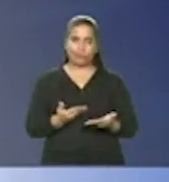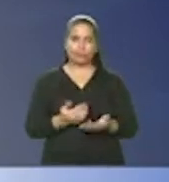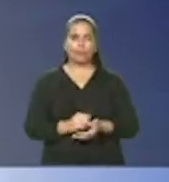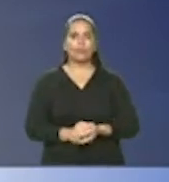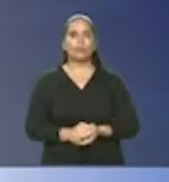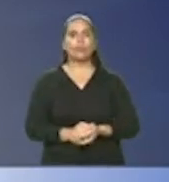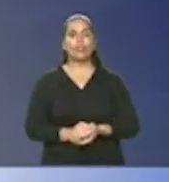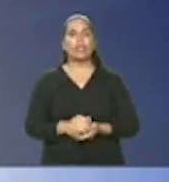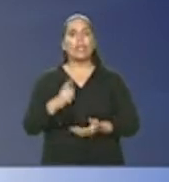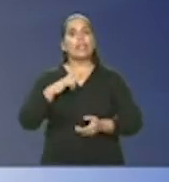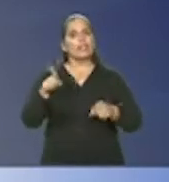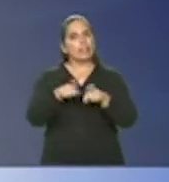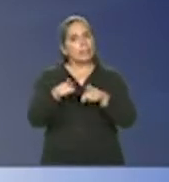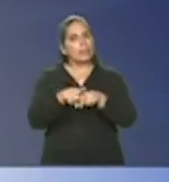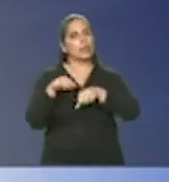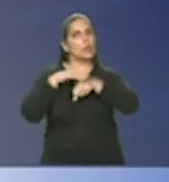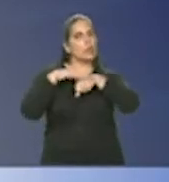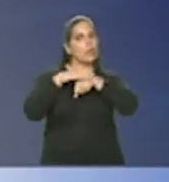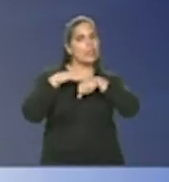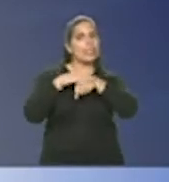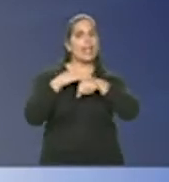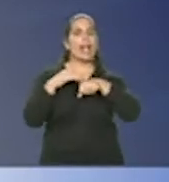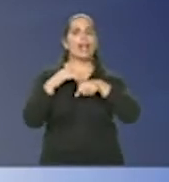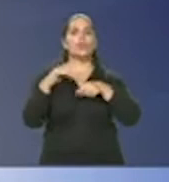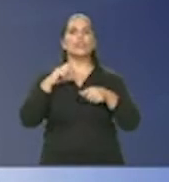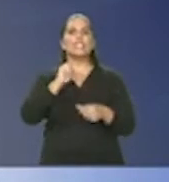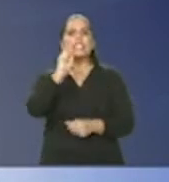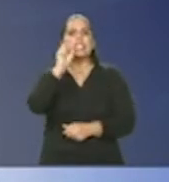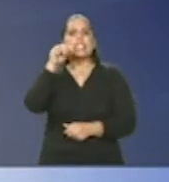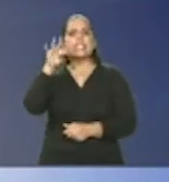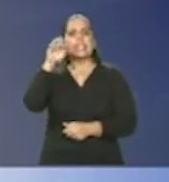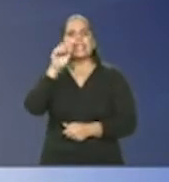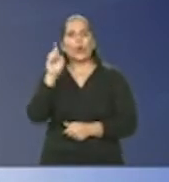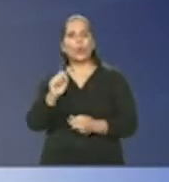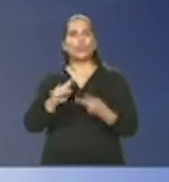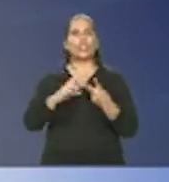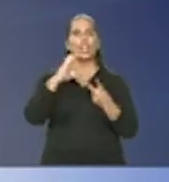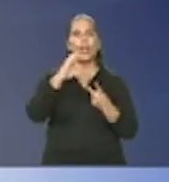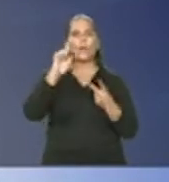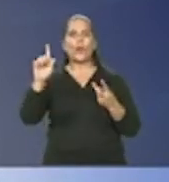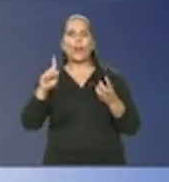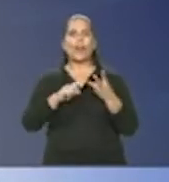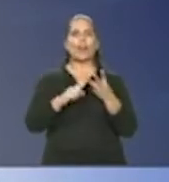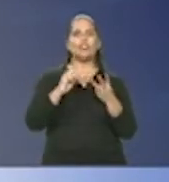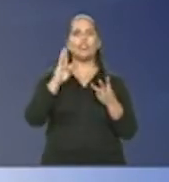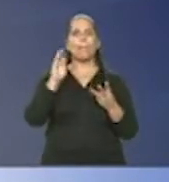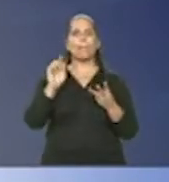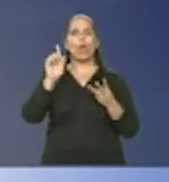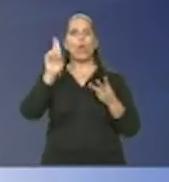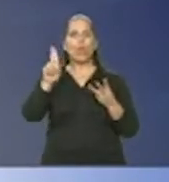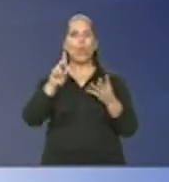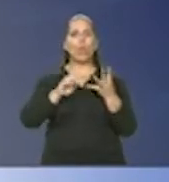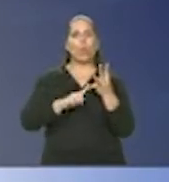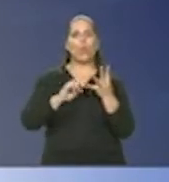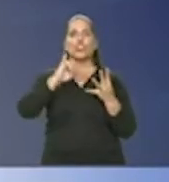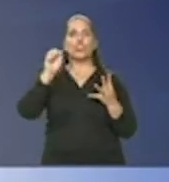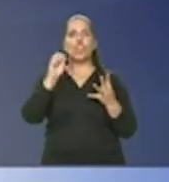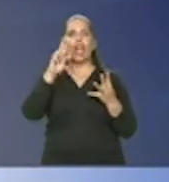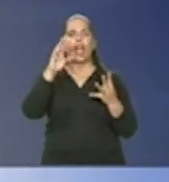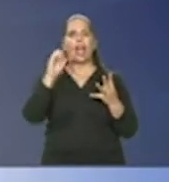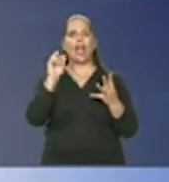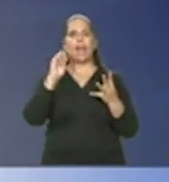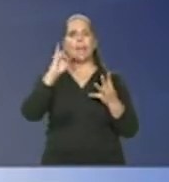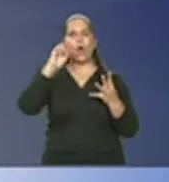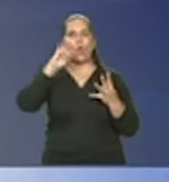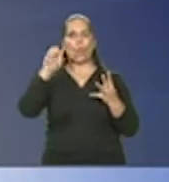Foi se tratado também sobre as aglomerações em Santa Cruz, em Campo Grande, em Bangu, em Santíssimo, em Jacarepaguá e também em São